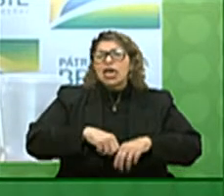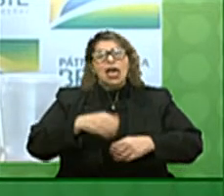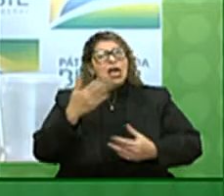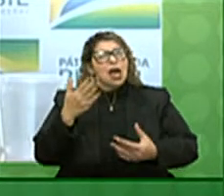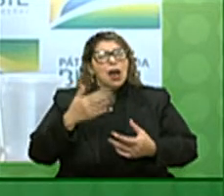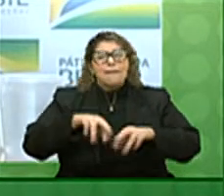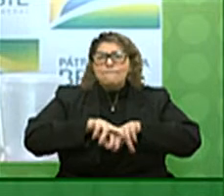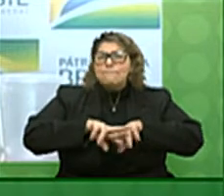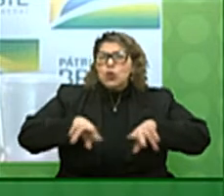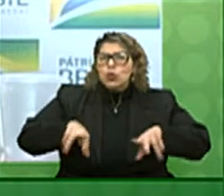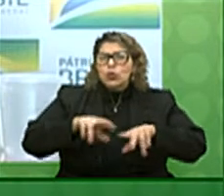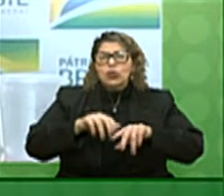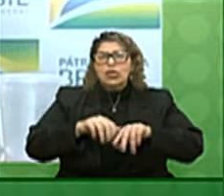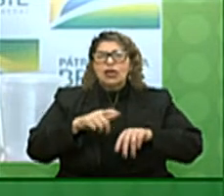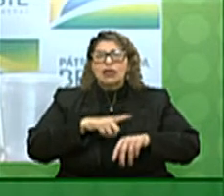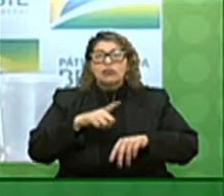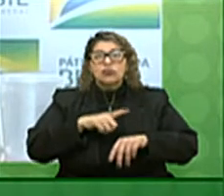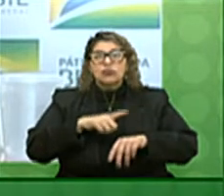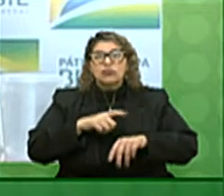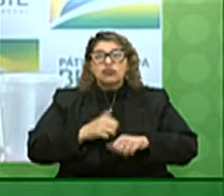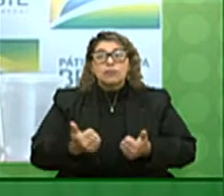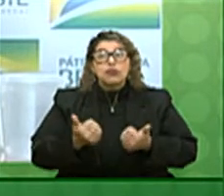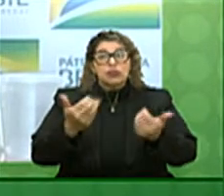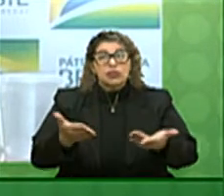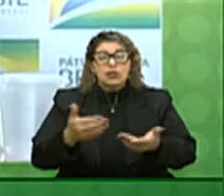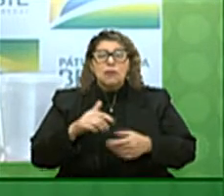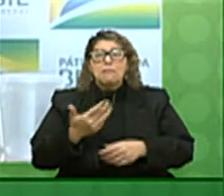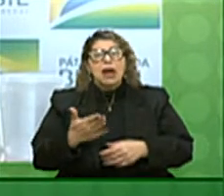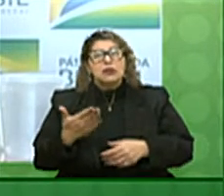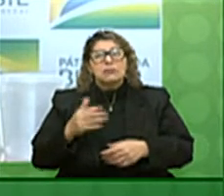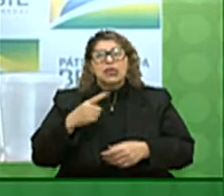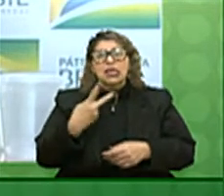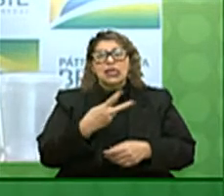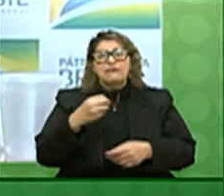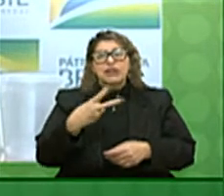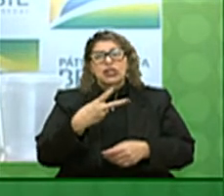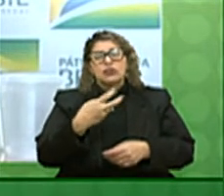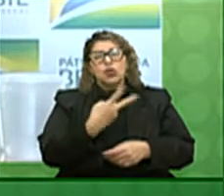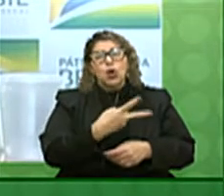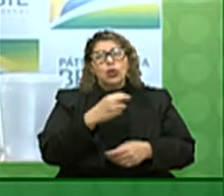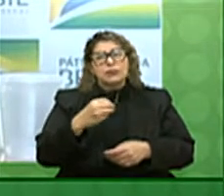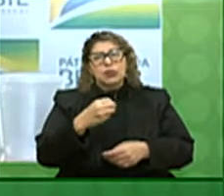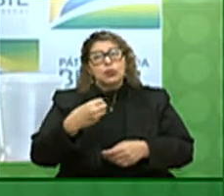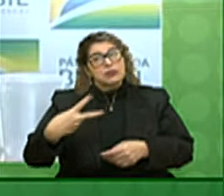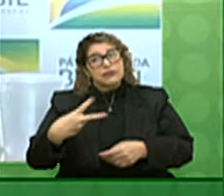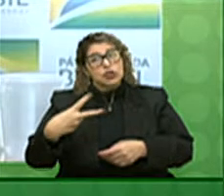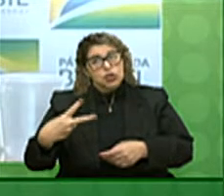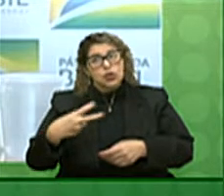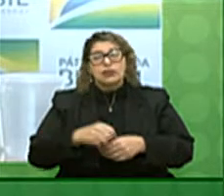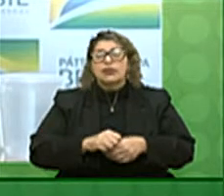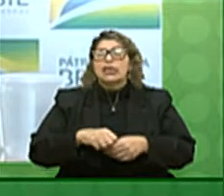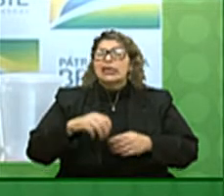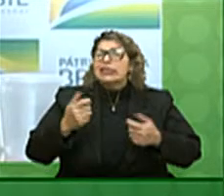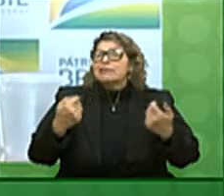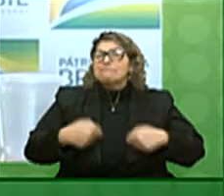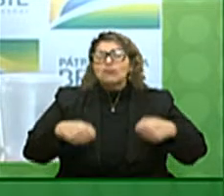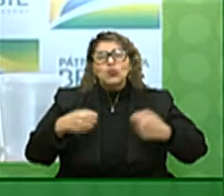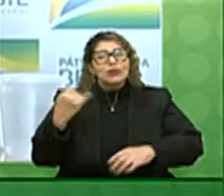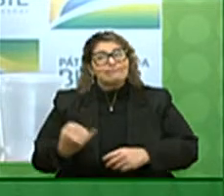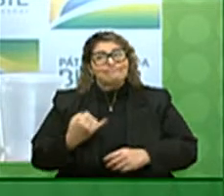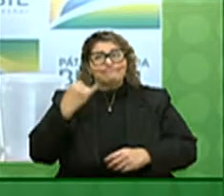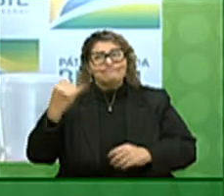concessão previstos para ocorrer até o final de 2022 e que serão extremamente